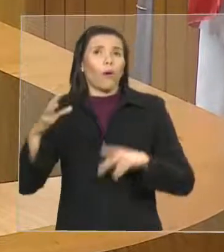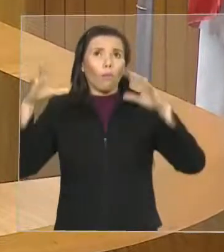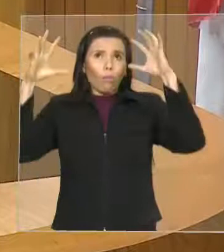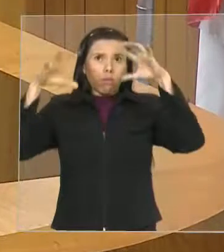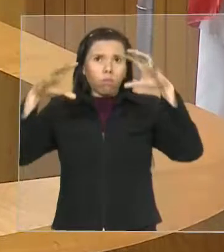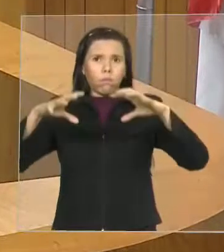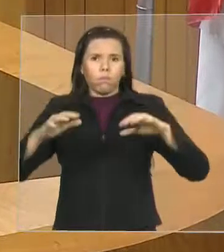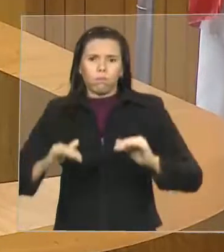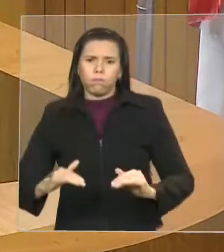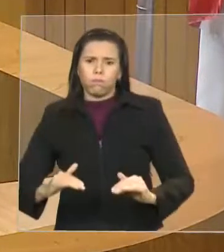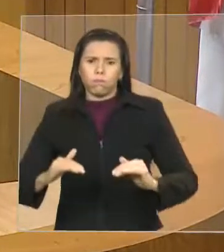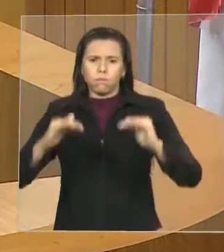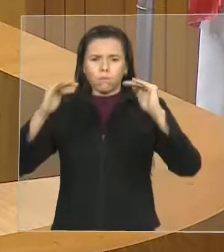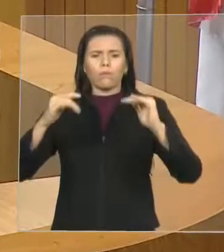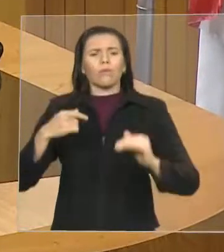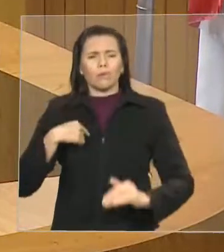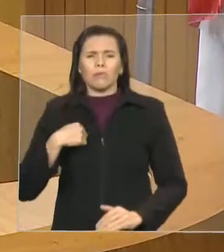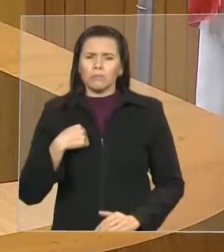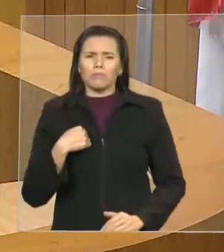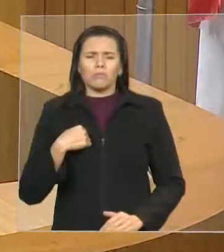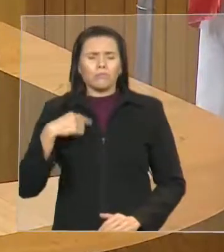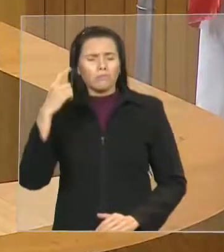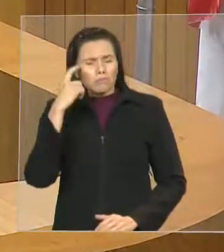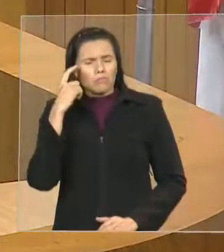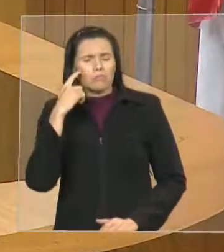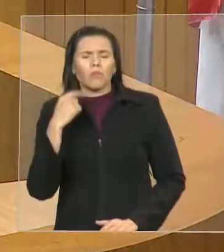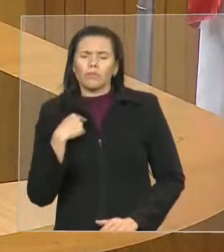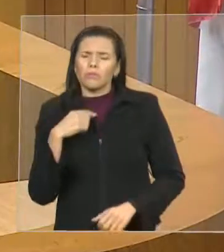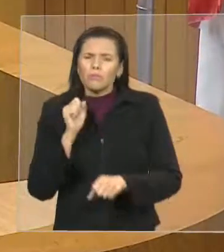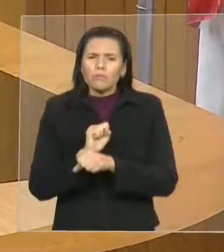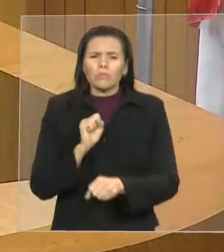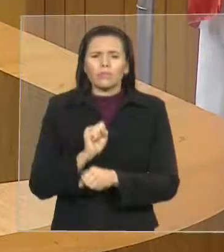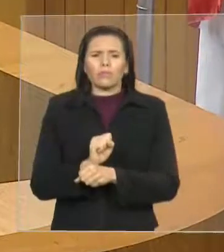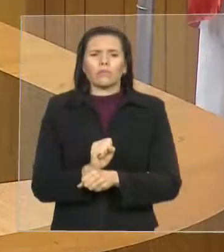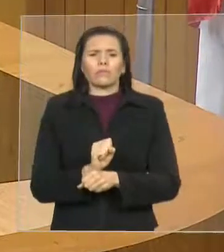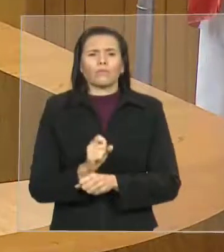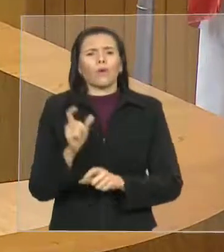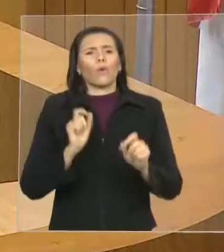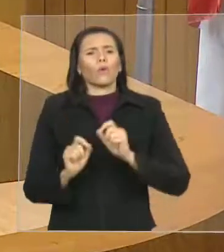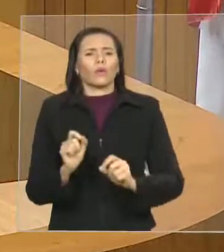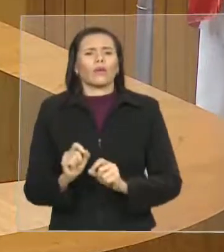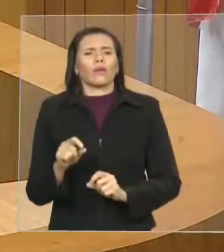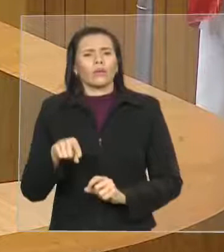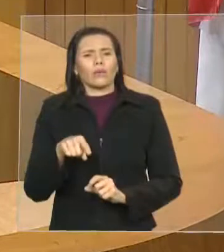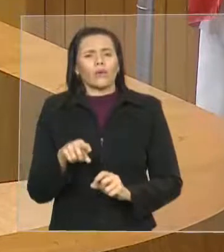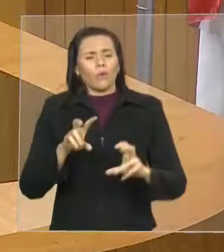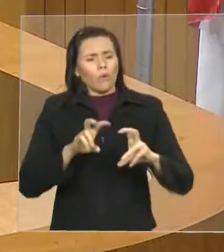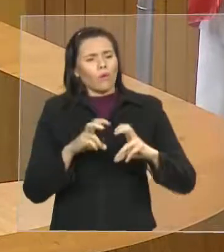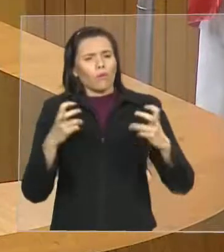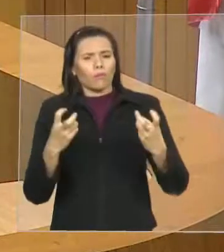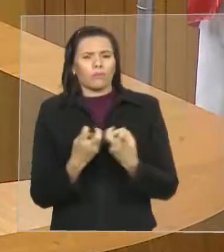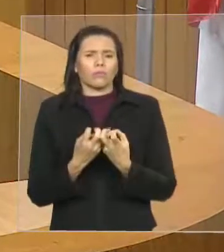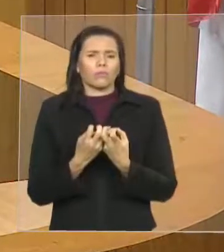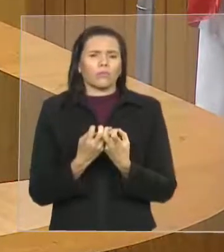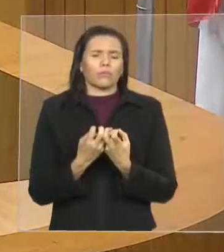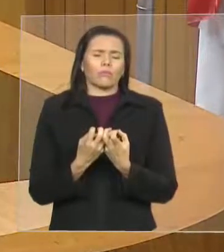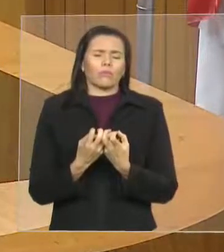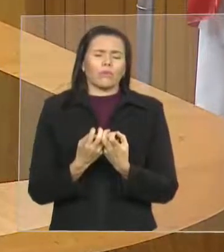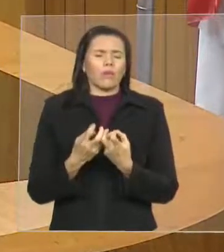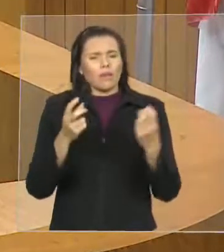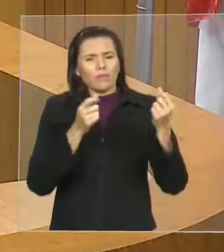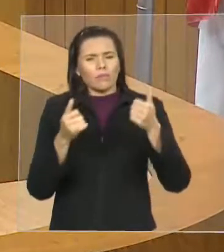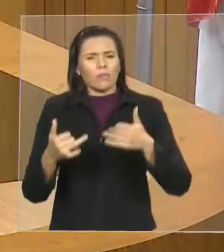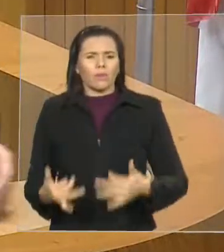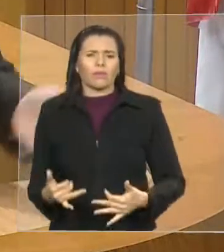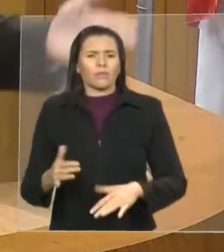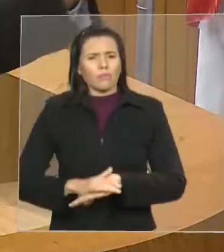que previu o comitê, quando foi assinado o decreto pelo governador.